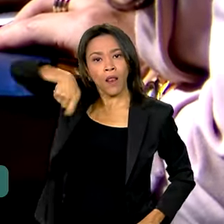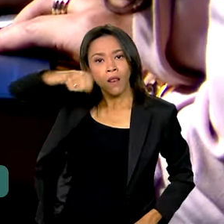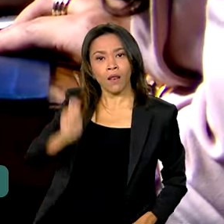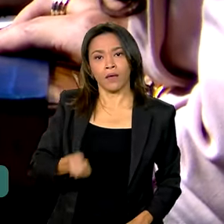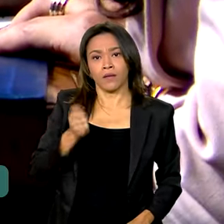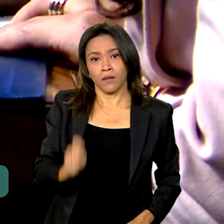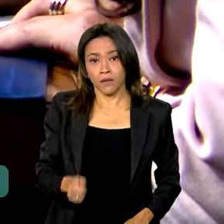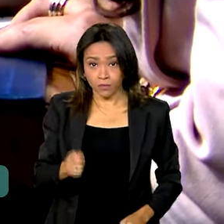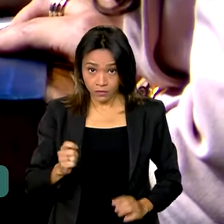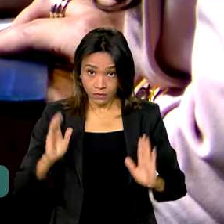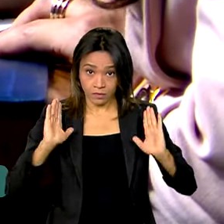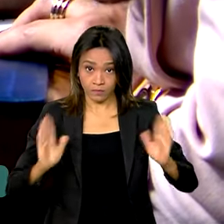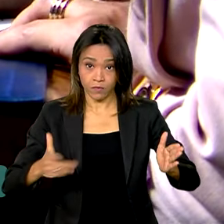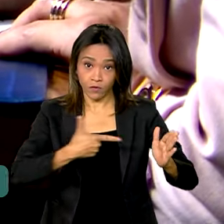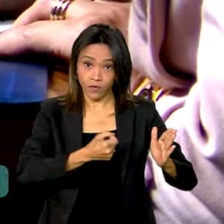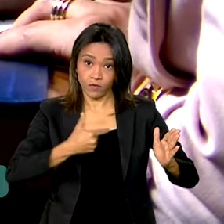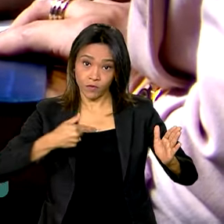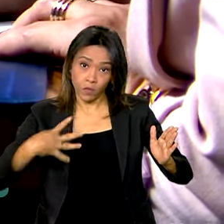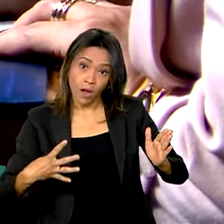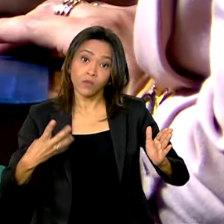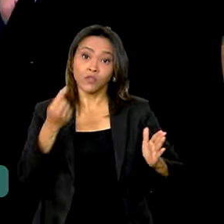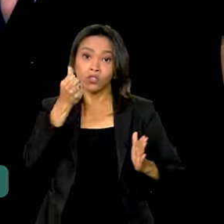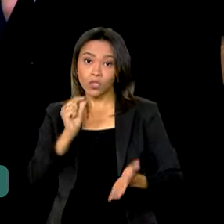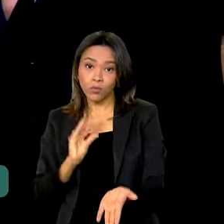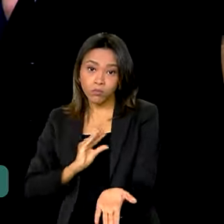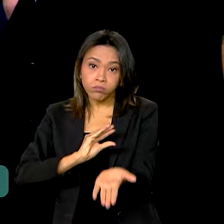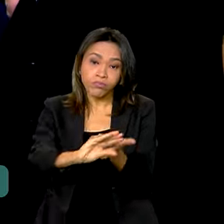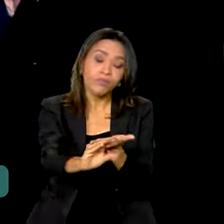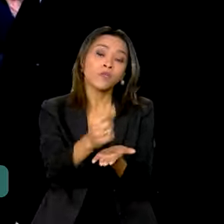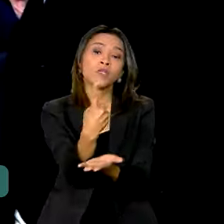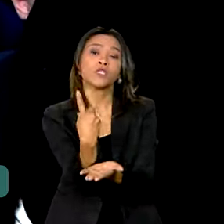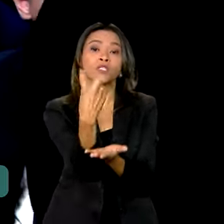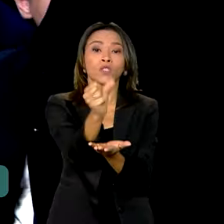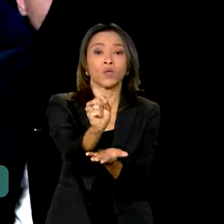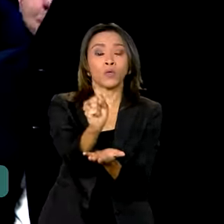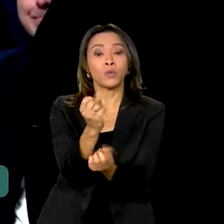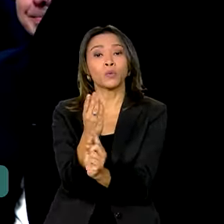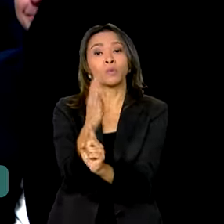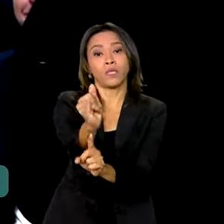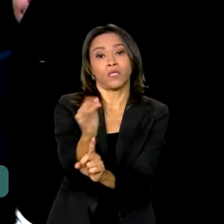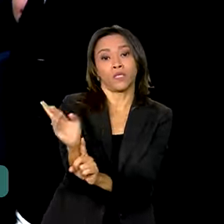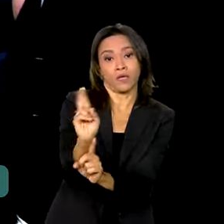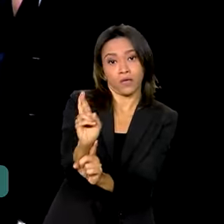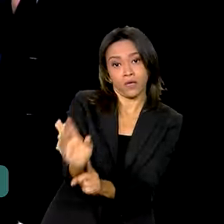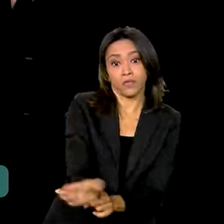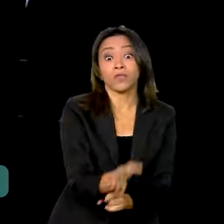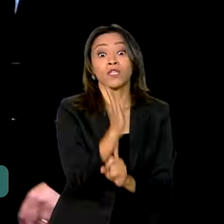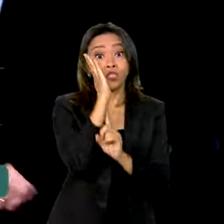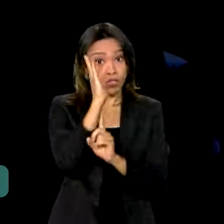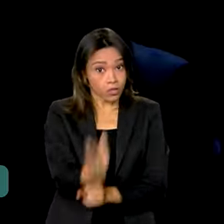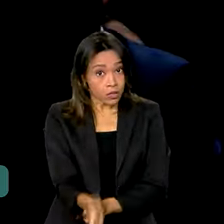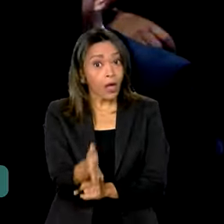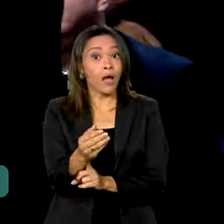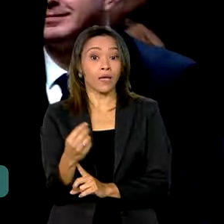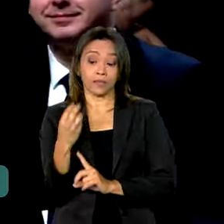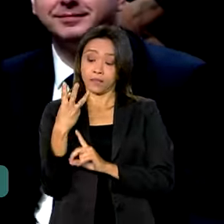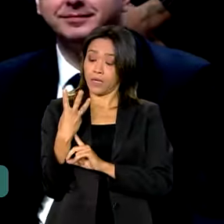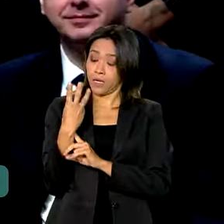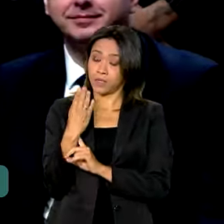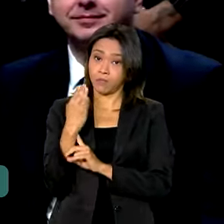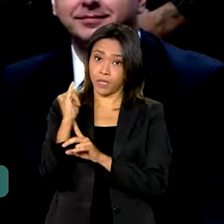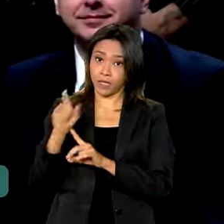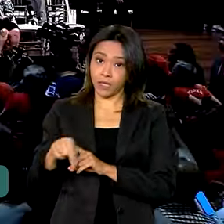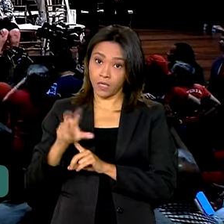2024, com investimentos de mais de 18 bilhões de reais, sendo 3,5 bilhões